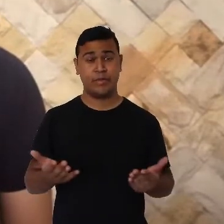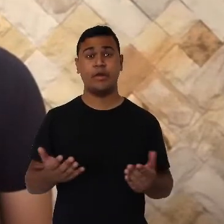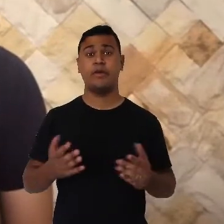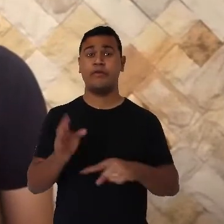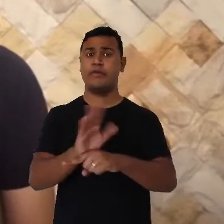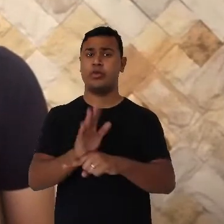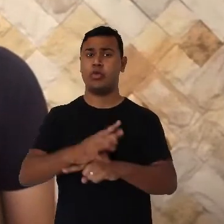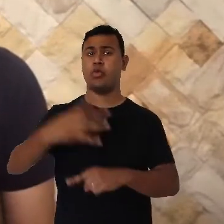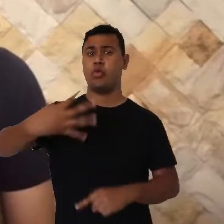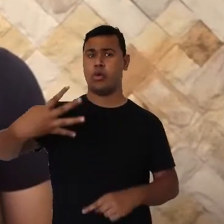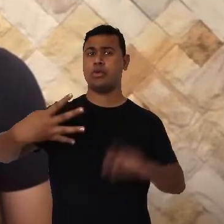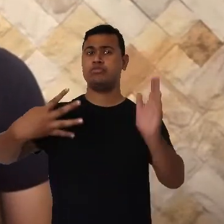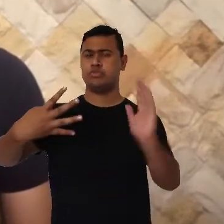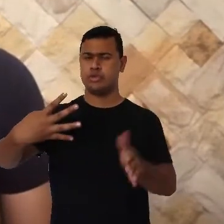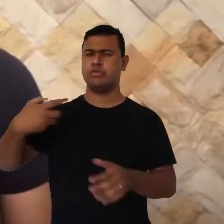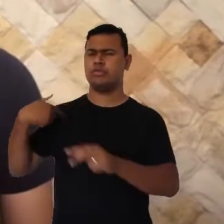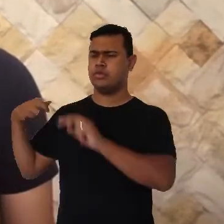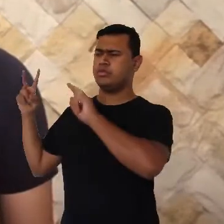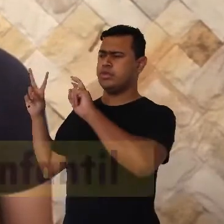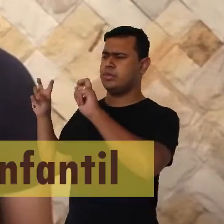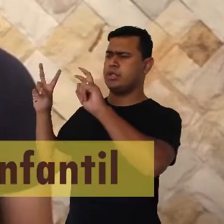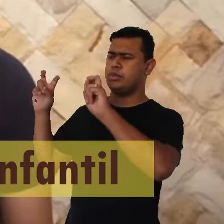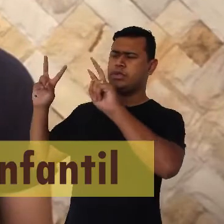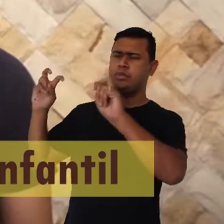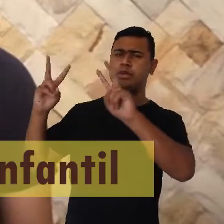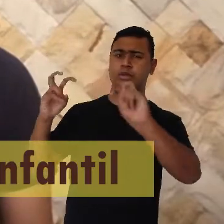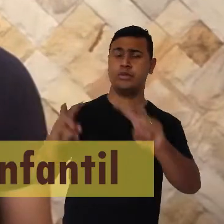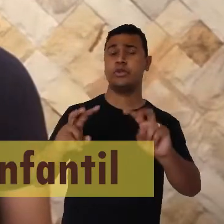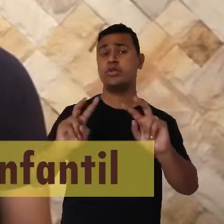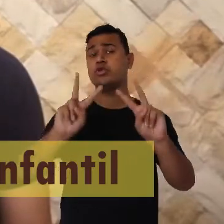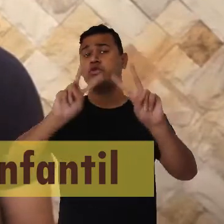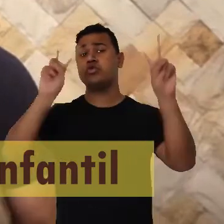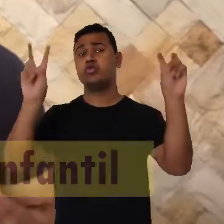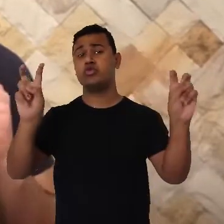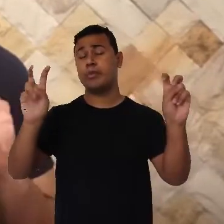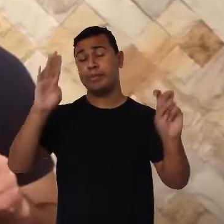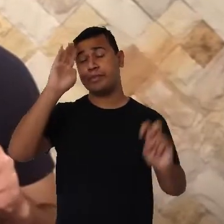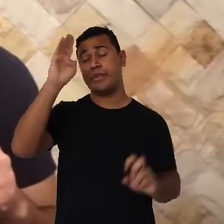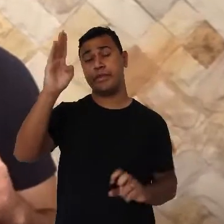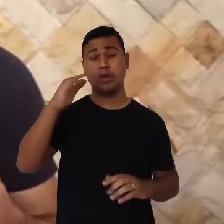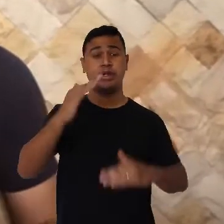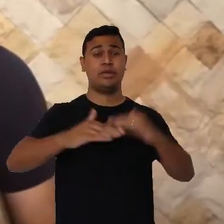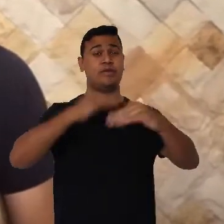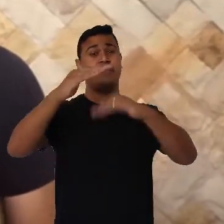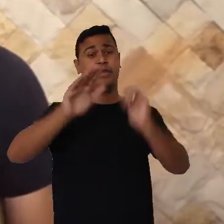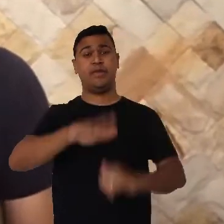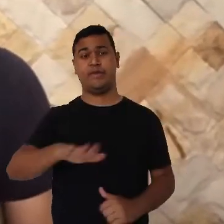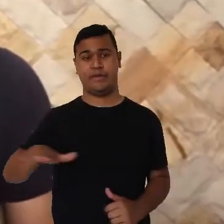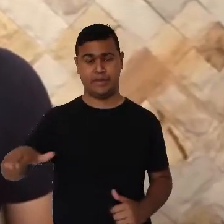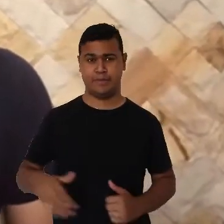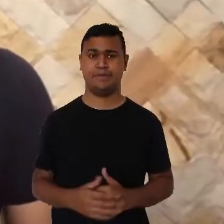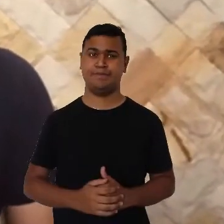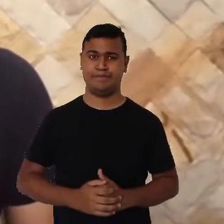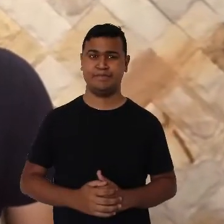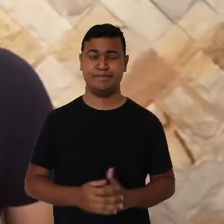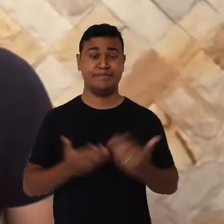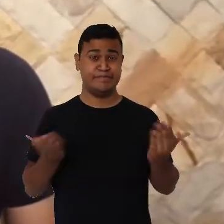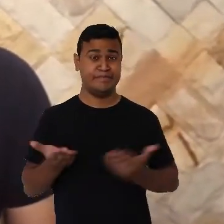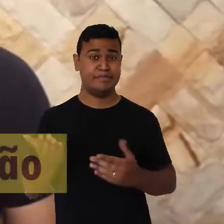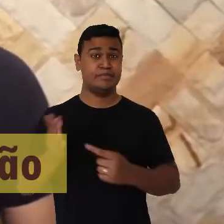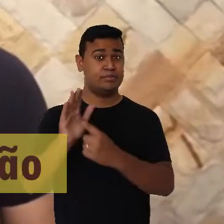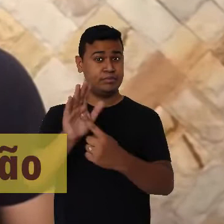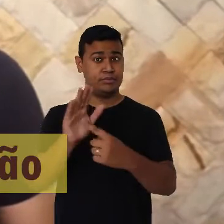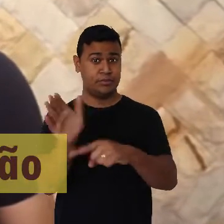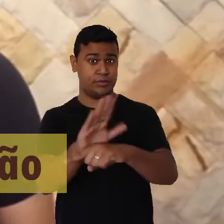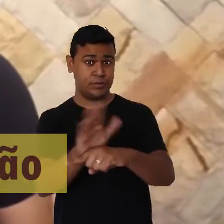série na qual venho abordando diversos temas sobre desenvolvimento infantil. Neste vídeo, explicarei brevemente o